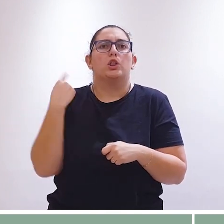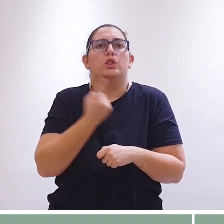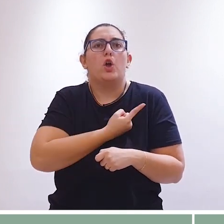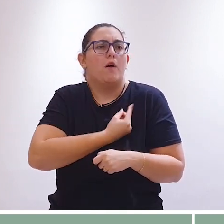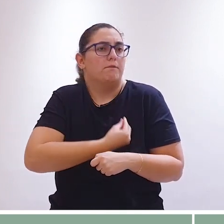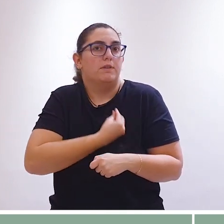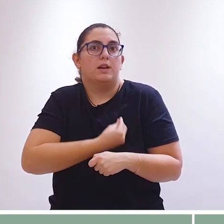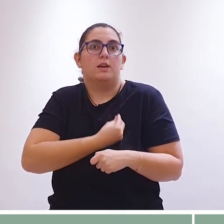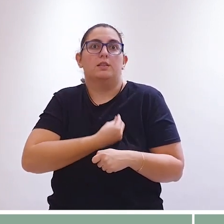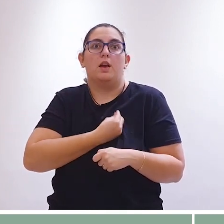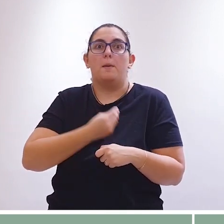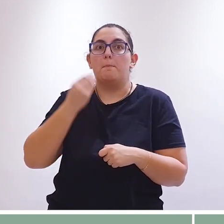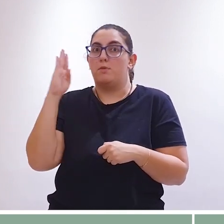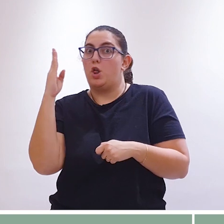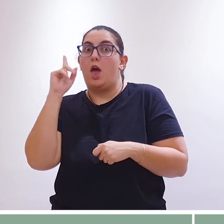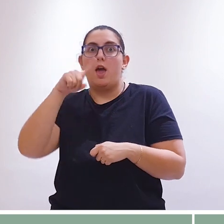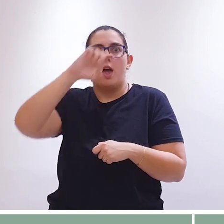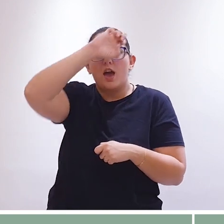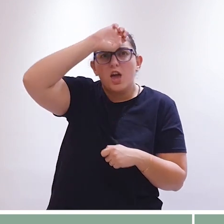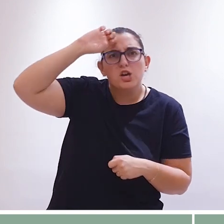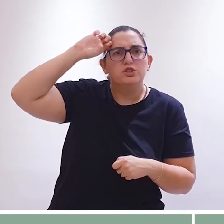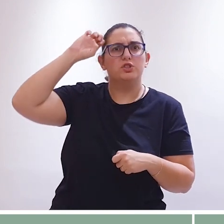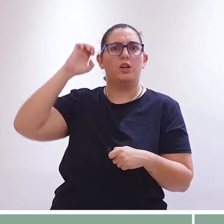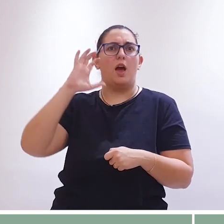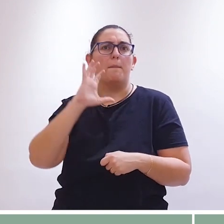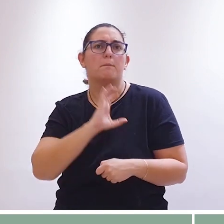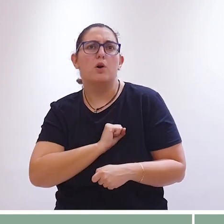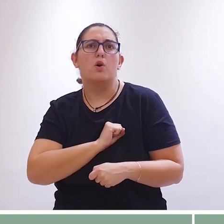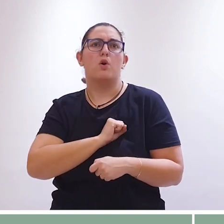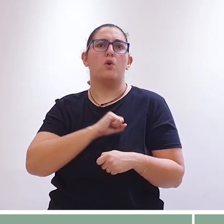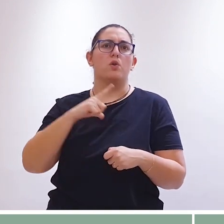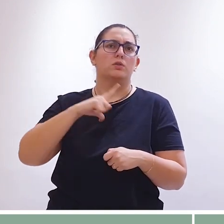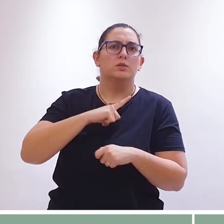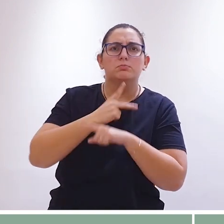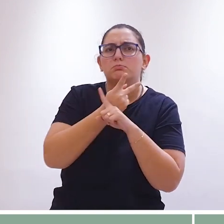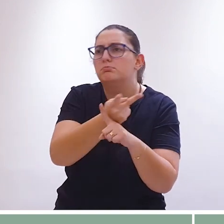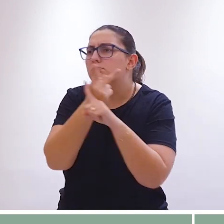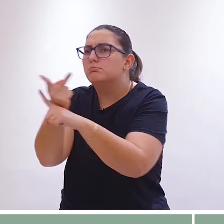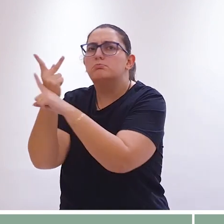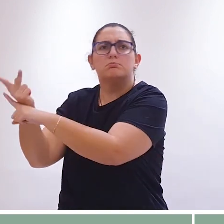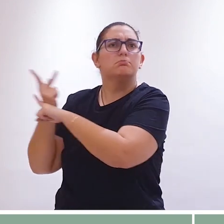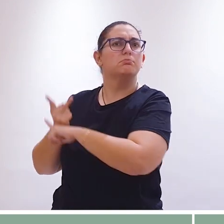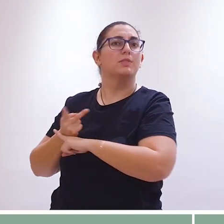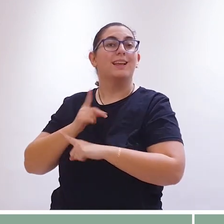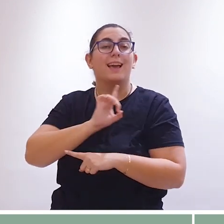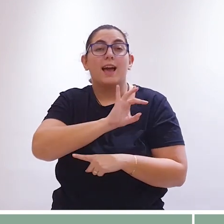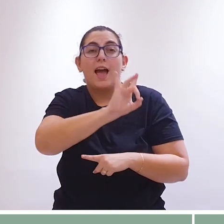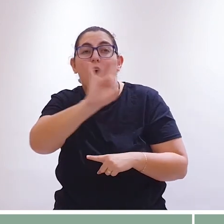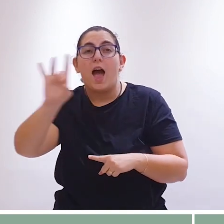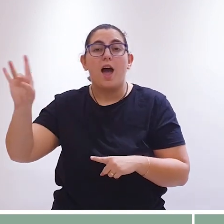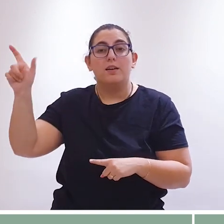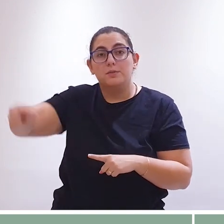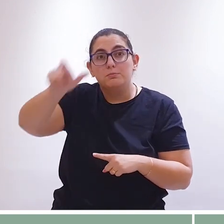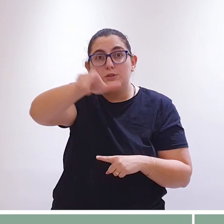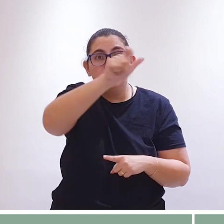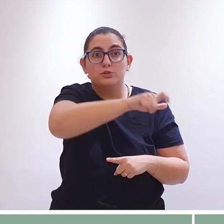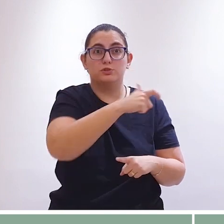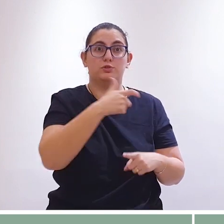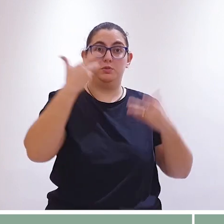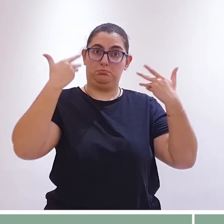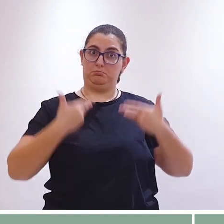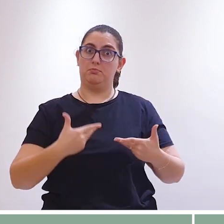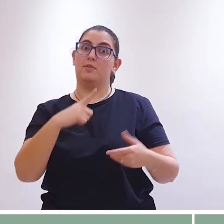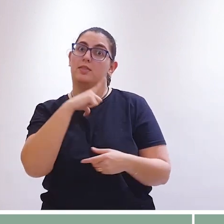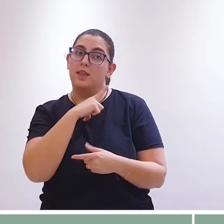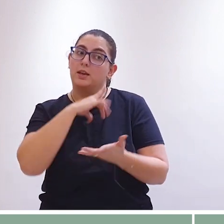apenas biológica, mas é a vida ética. A vida sensual, a vida de amor, a vida de procura que em cada um de nós